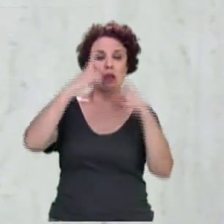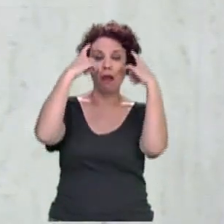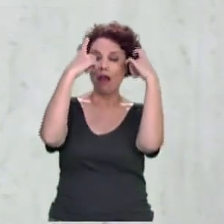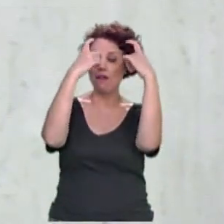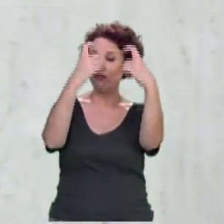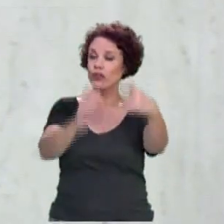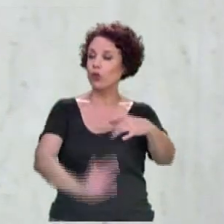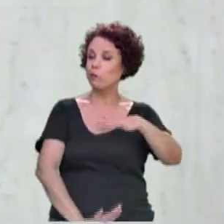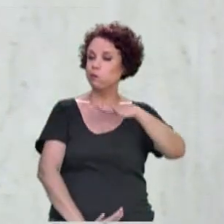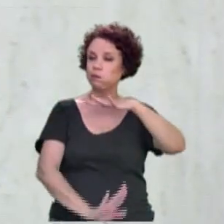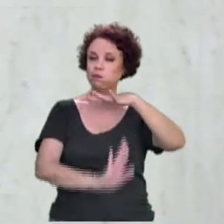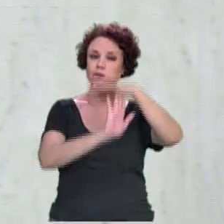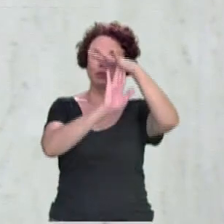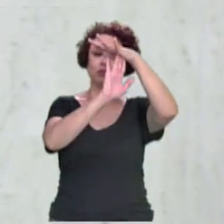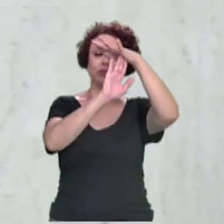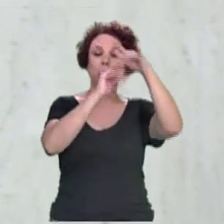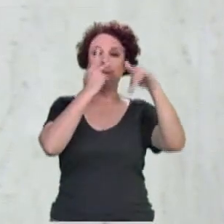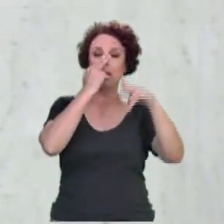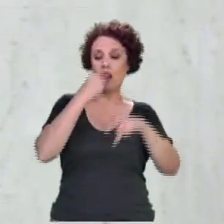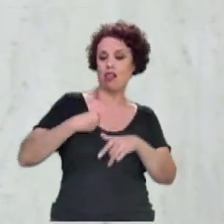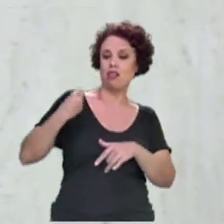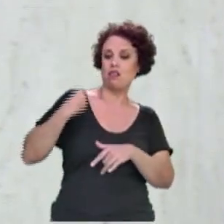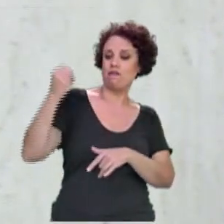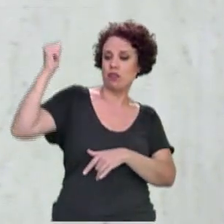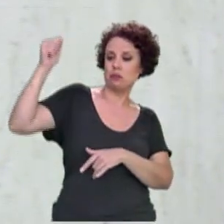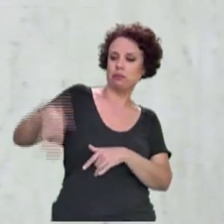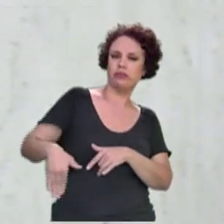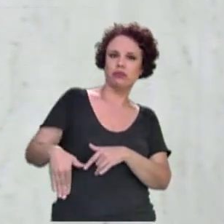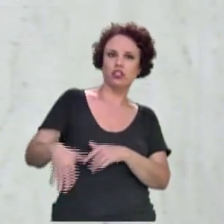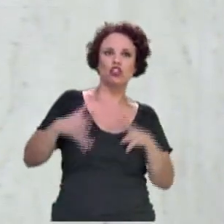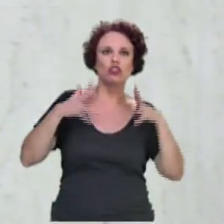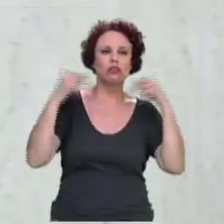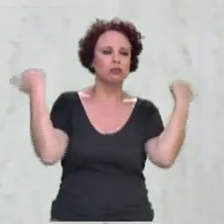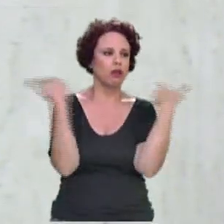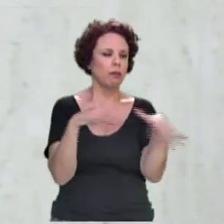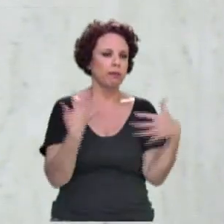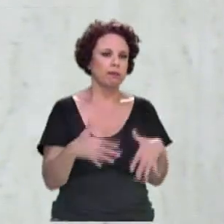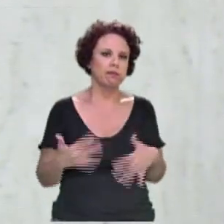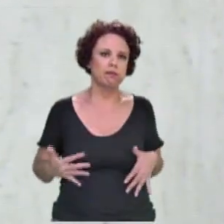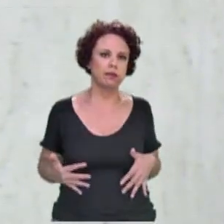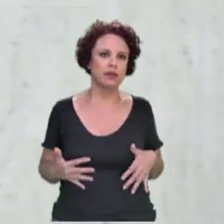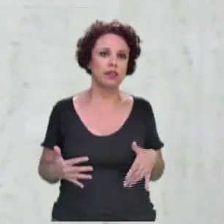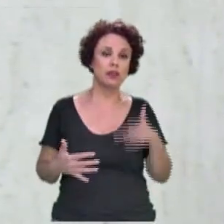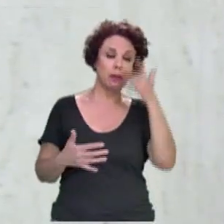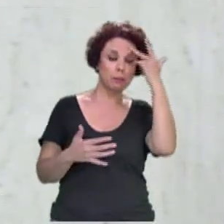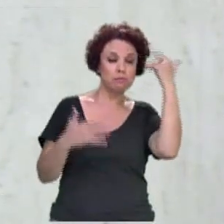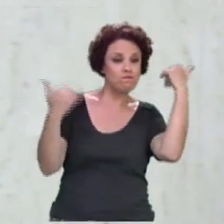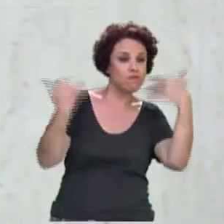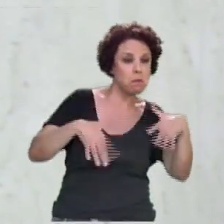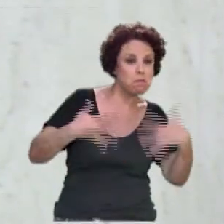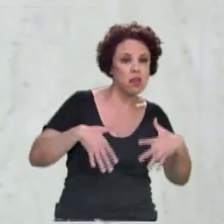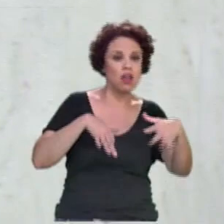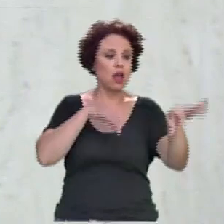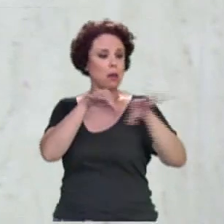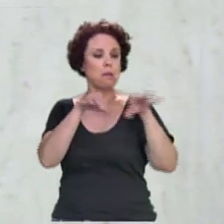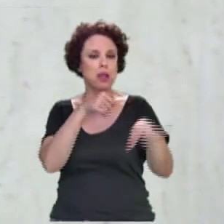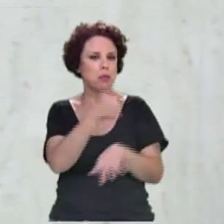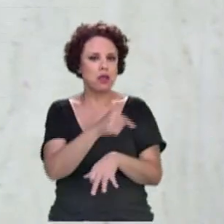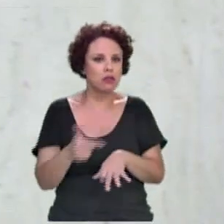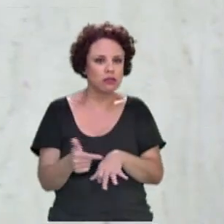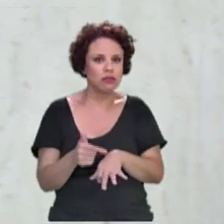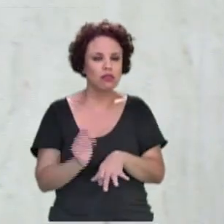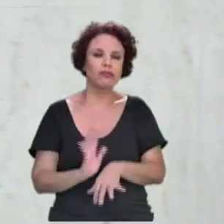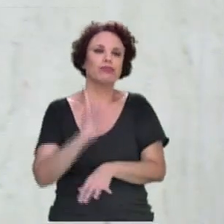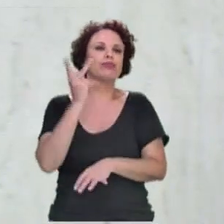violência e de desprezo à vida humana que está todo mundo apavorado. E quando as pessoas não estão bem preparadas para cumprir a sua missão,